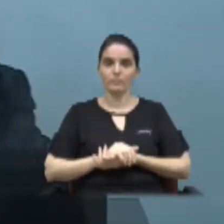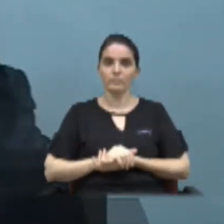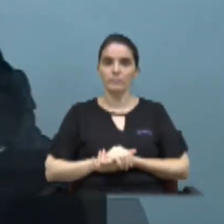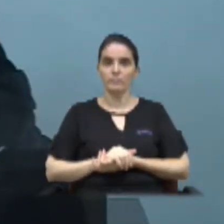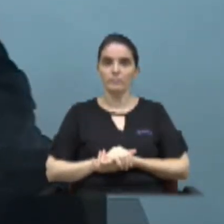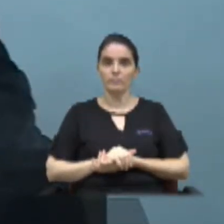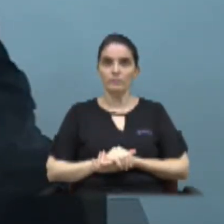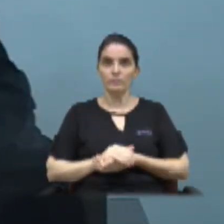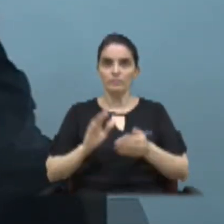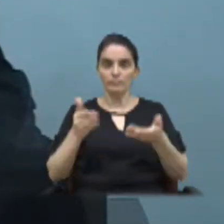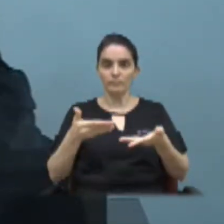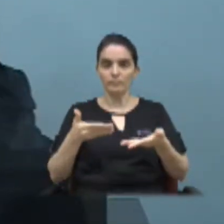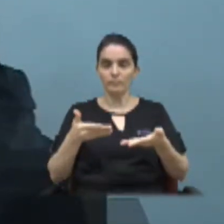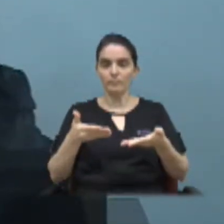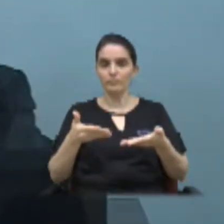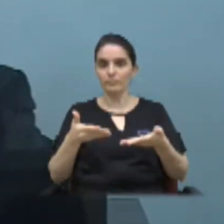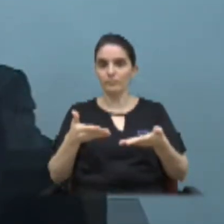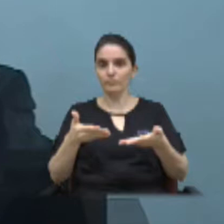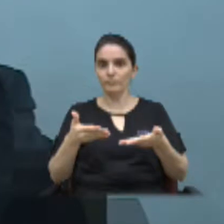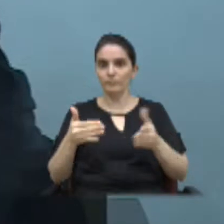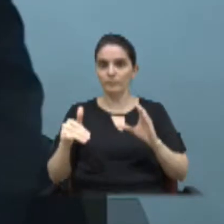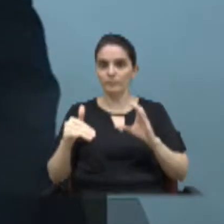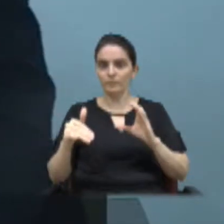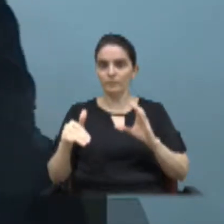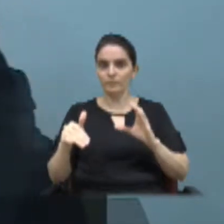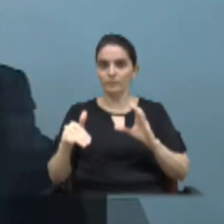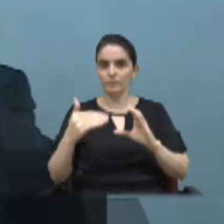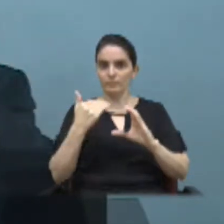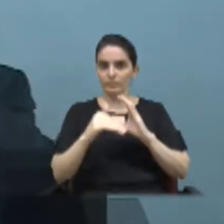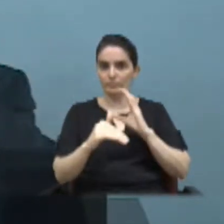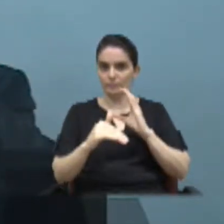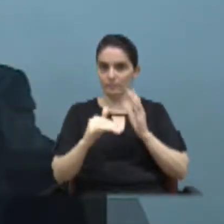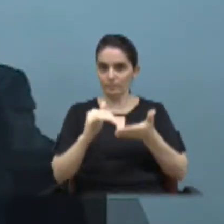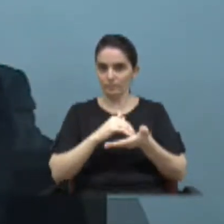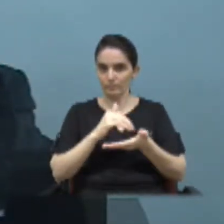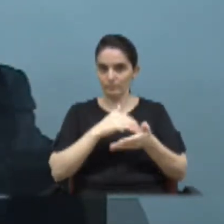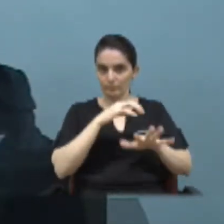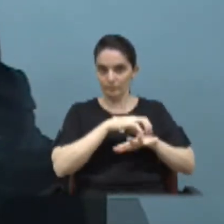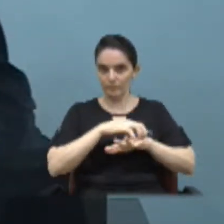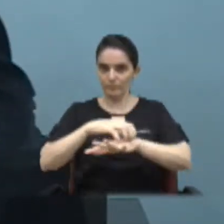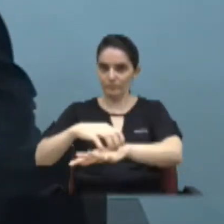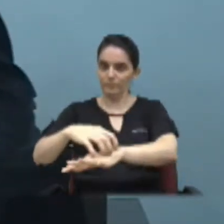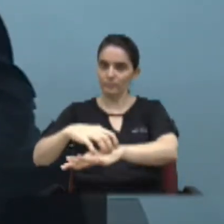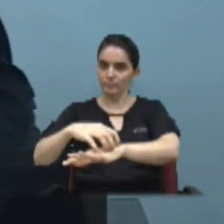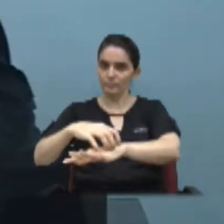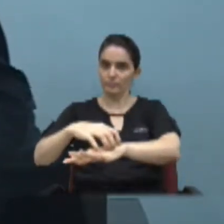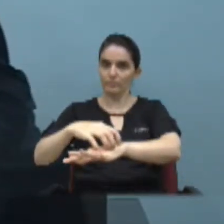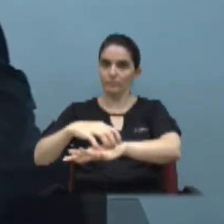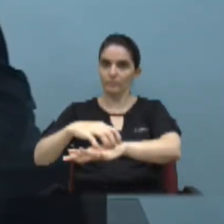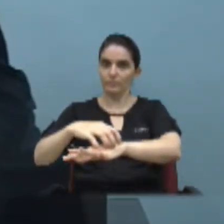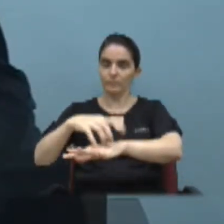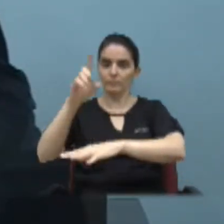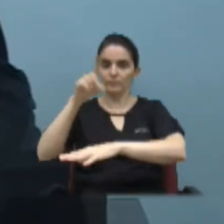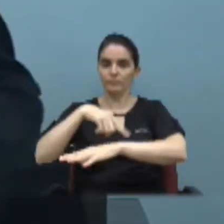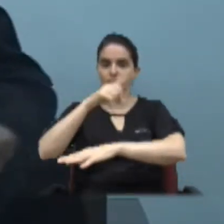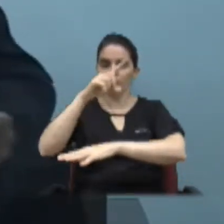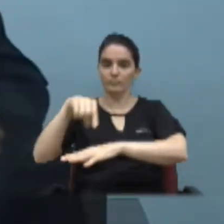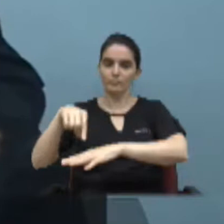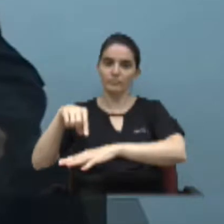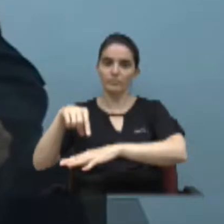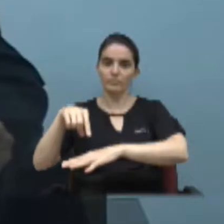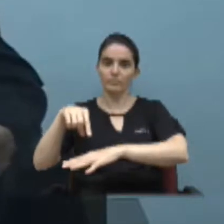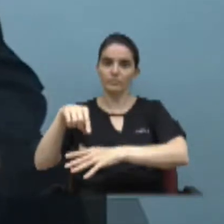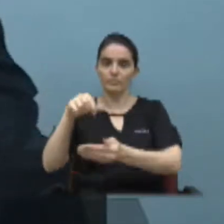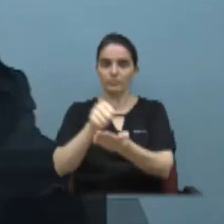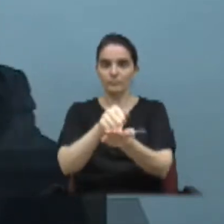Acabamos de receber um e-mail da Secretaria de Mobilidade Urbana do cancelamento das